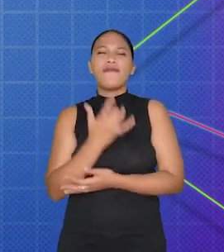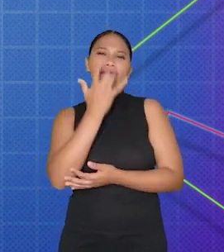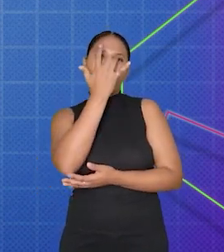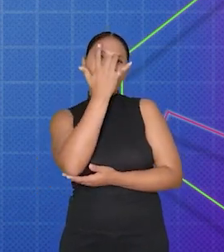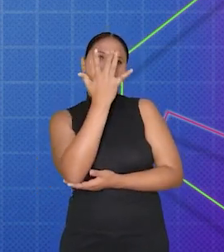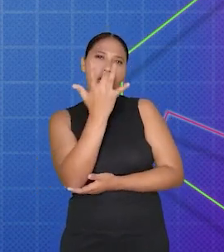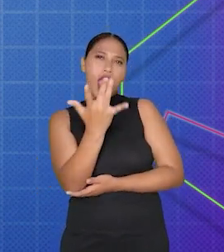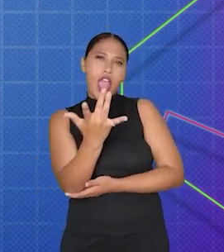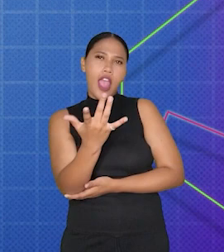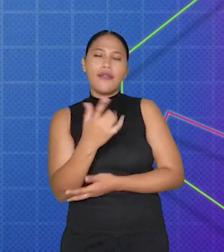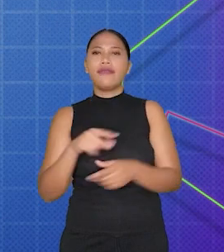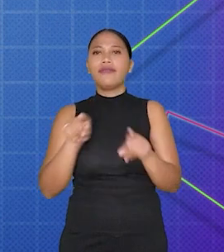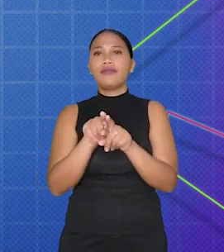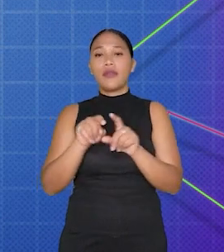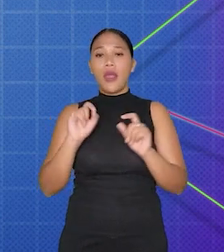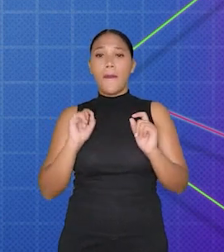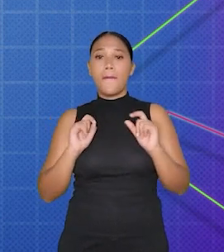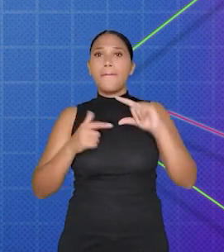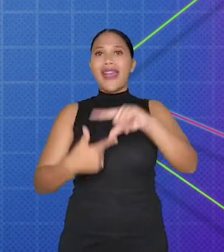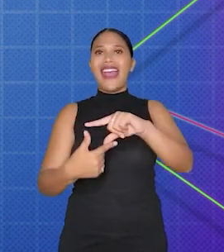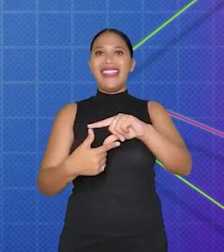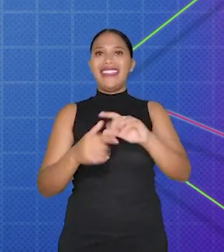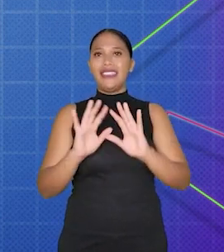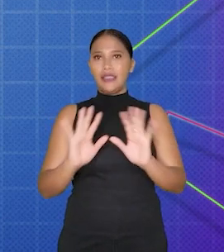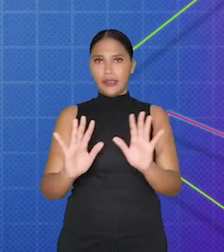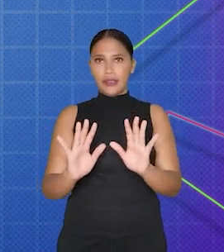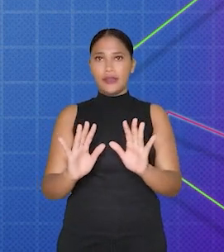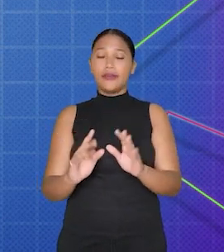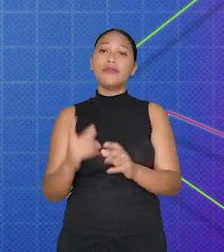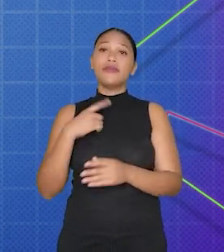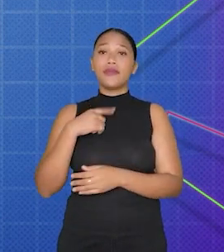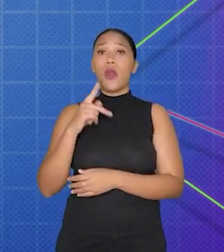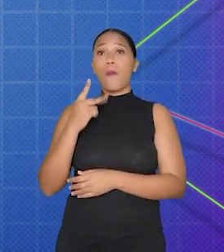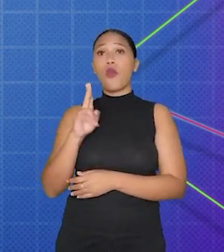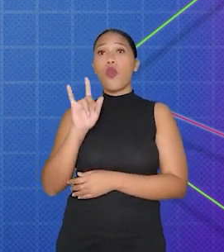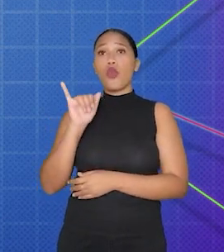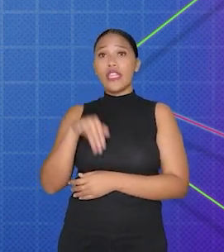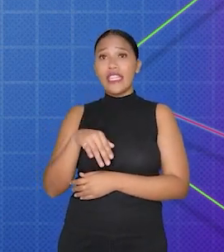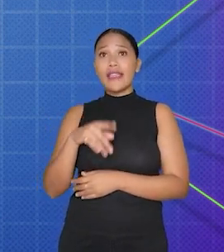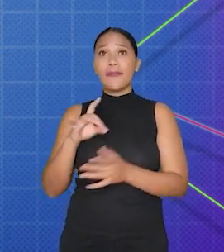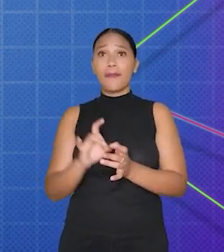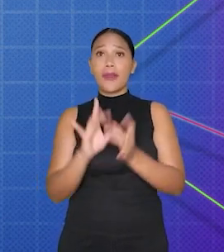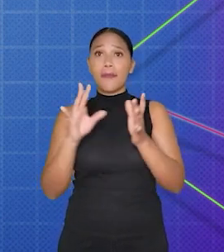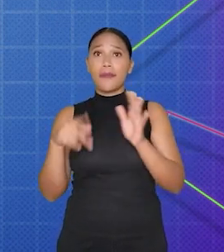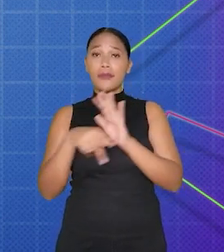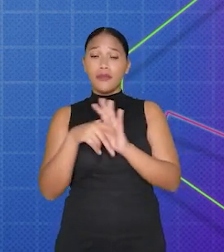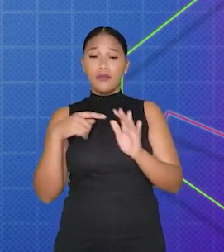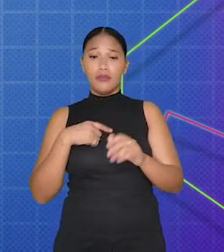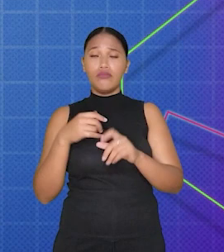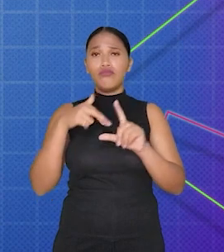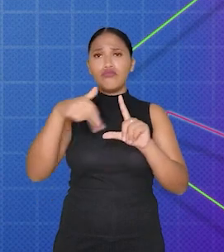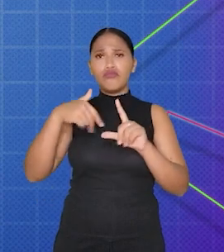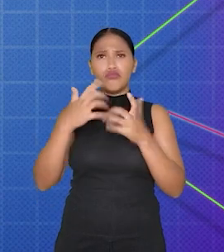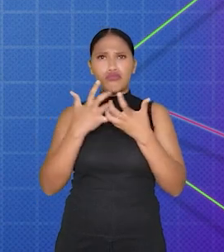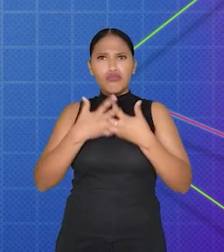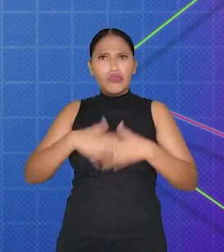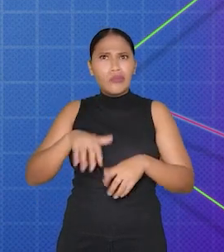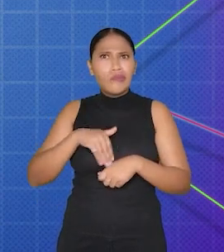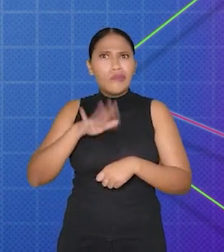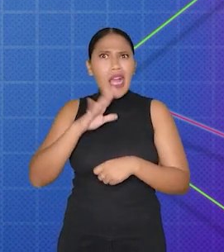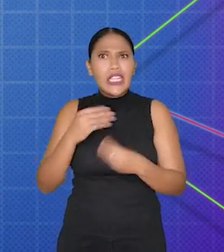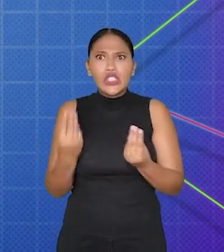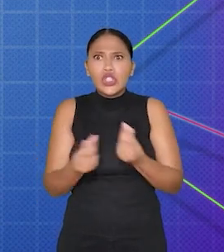fácil de usar ao sistema de animação padrão do Construct 2. O plugin que permite que os desenvolvedores criem animações mais